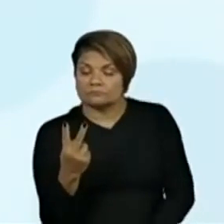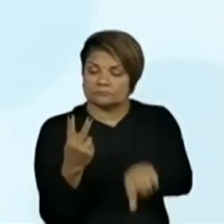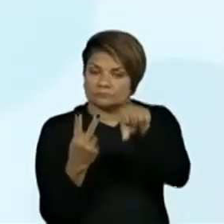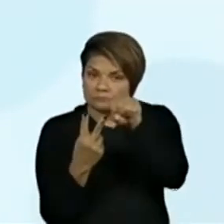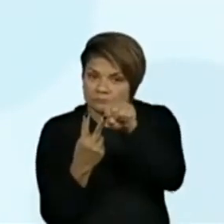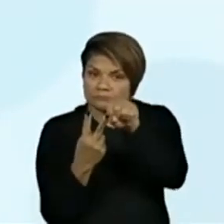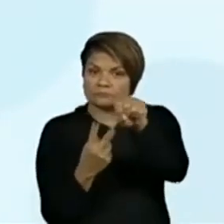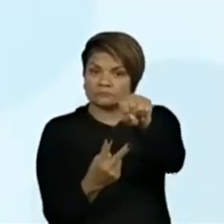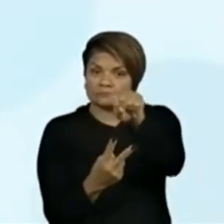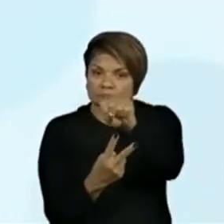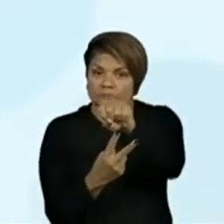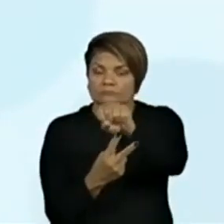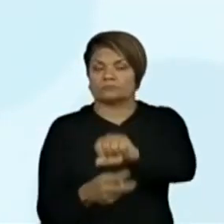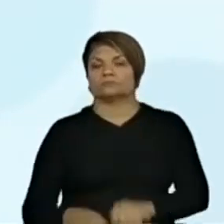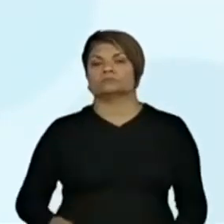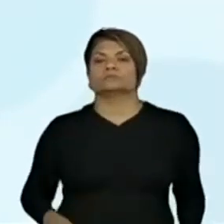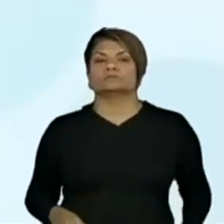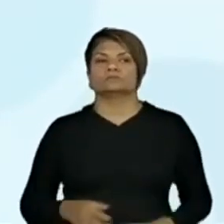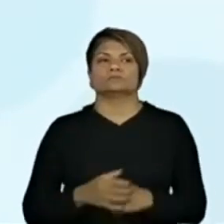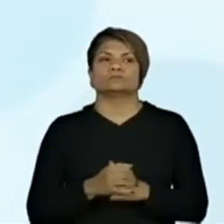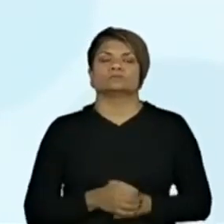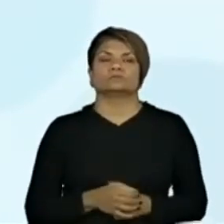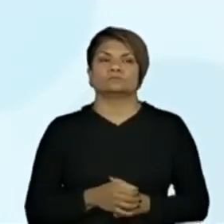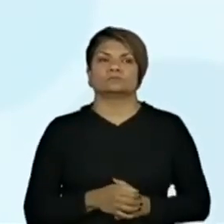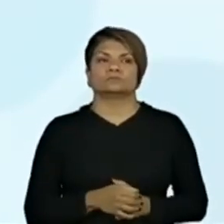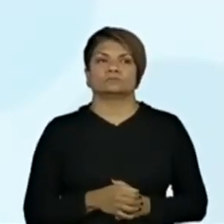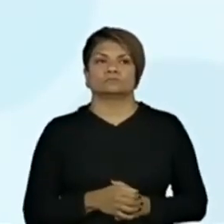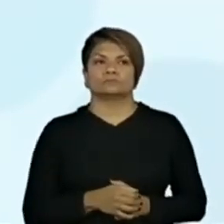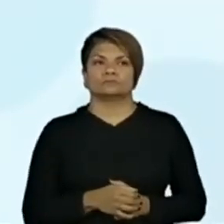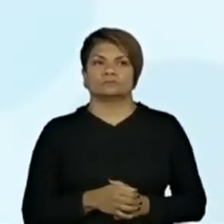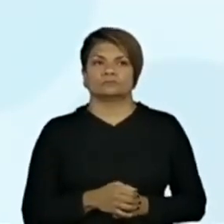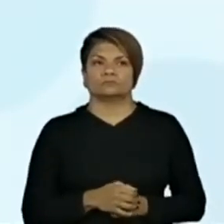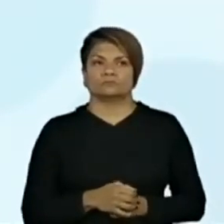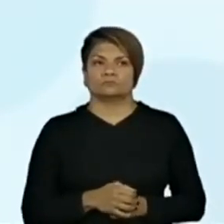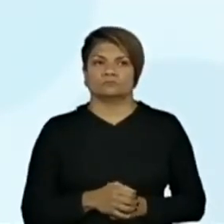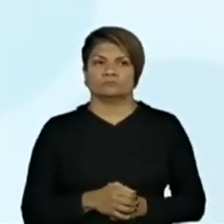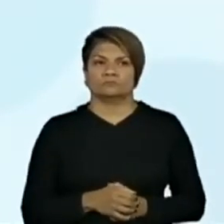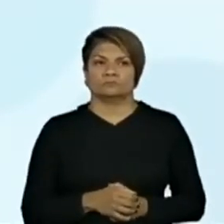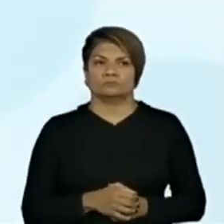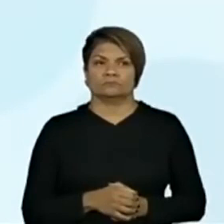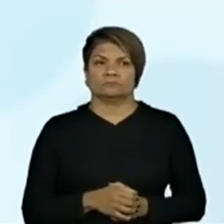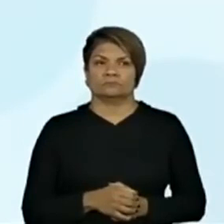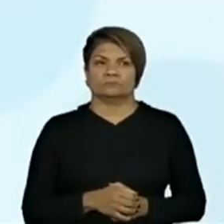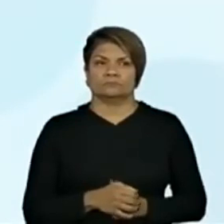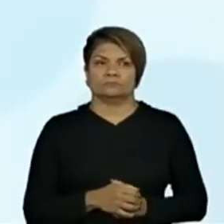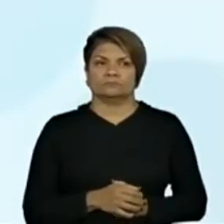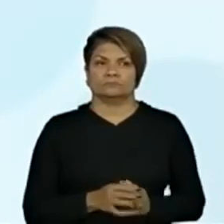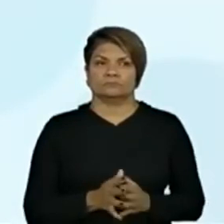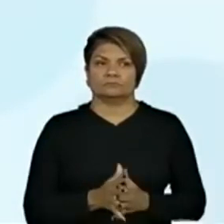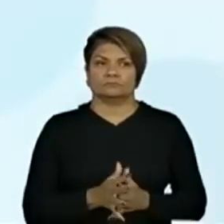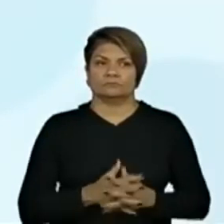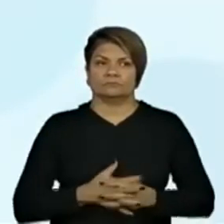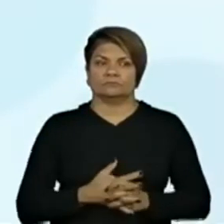,00 mais R$,00. Para saber o valor